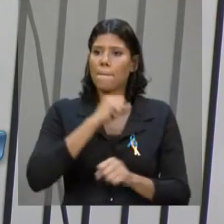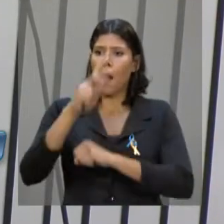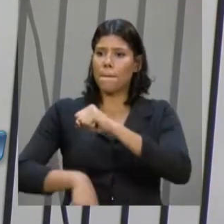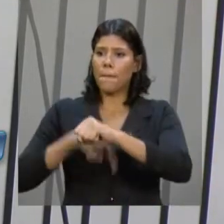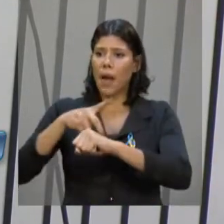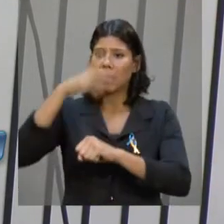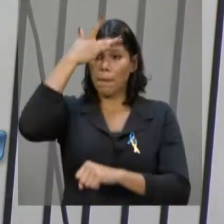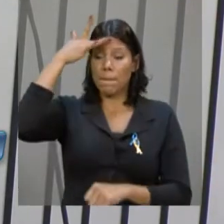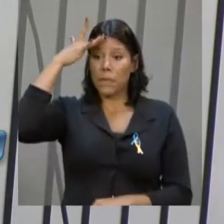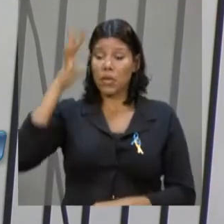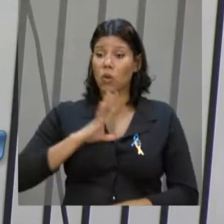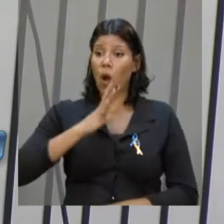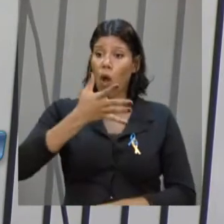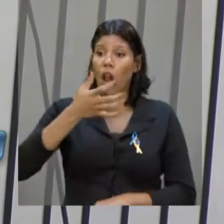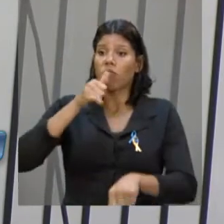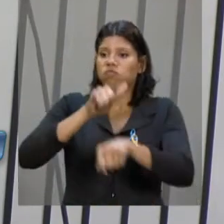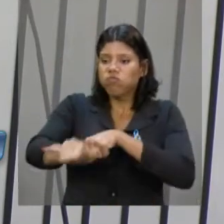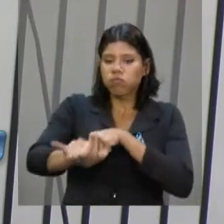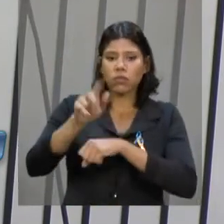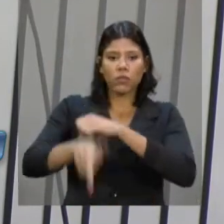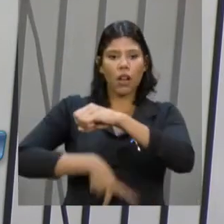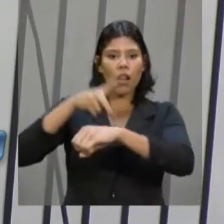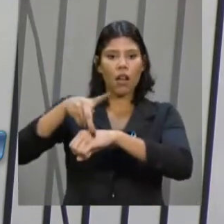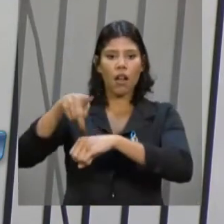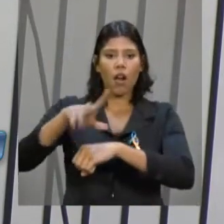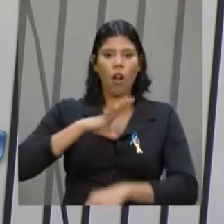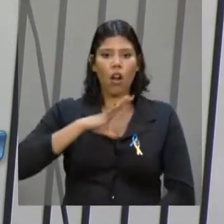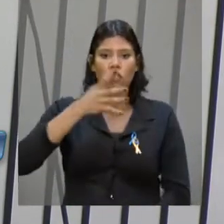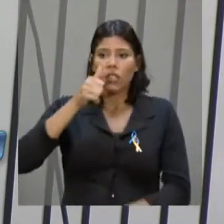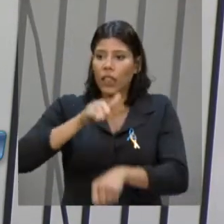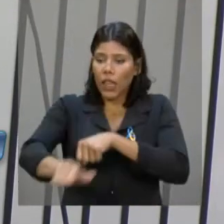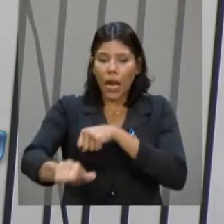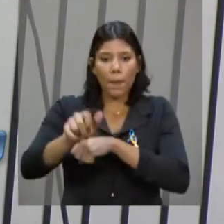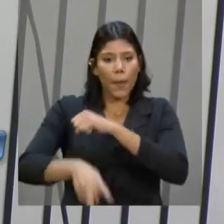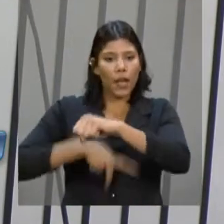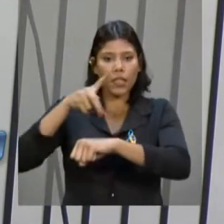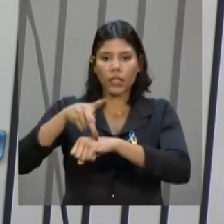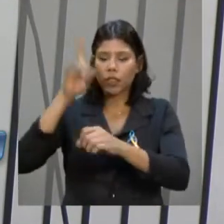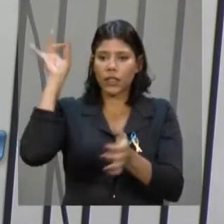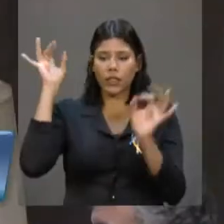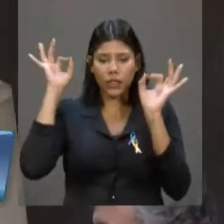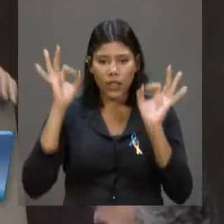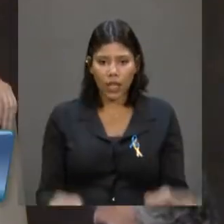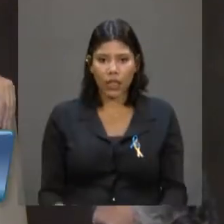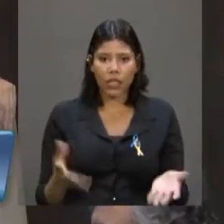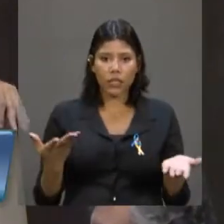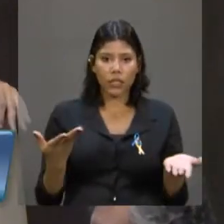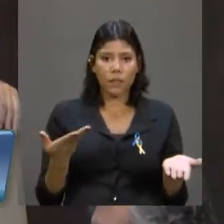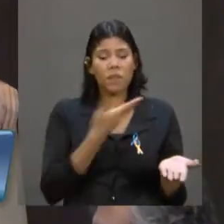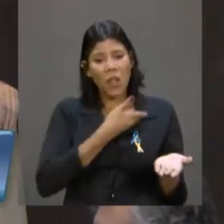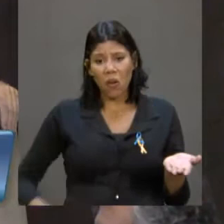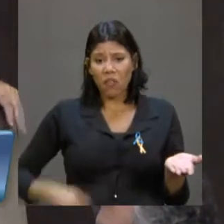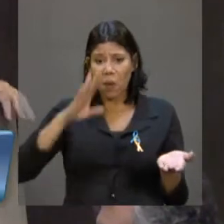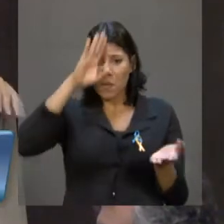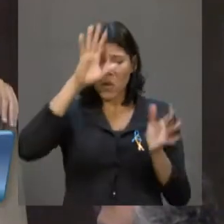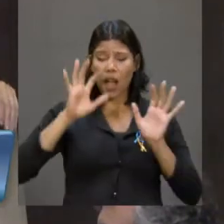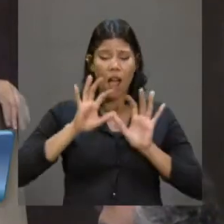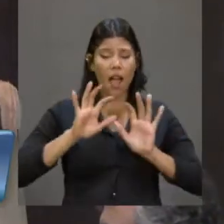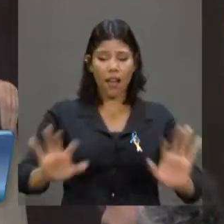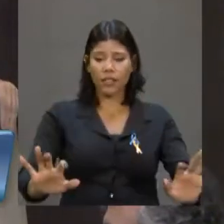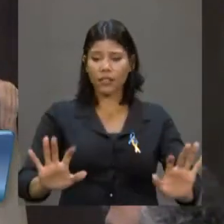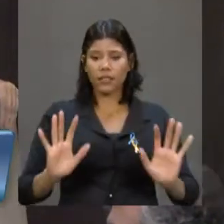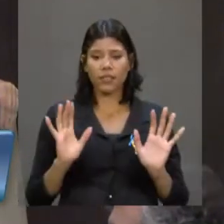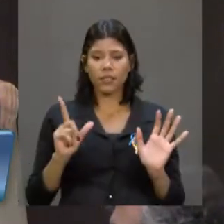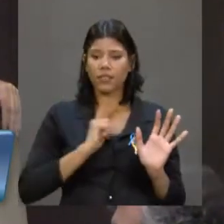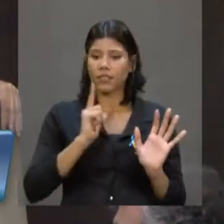Gente que faz isso é gente corajosa para trair o país. É isso. Na verdade, esse governo é um governo entreguista. Ele é um governo que, obviamente,